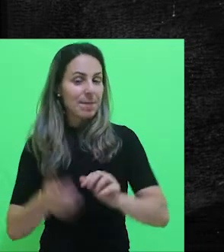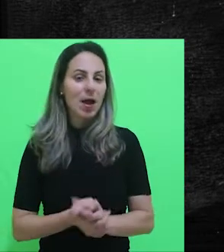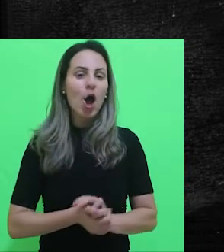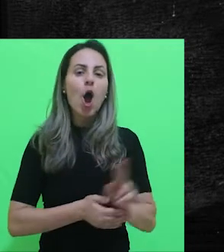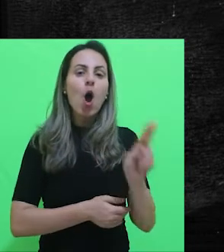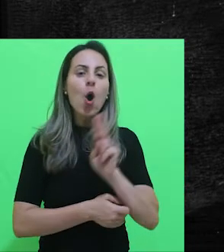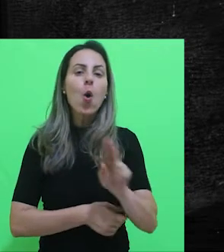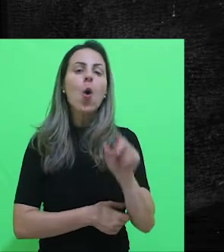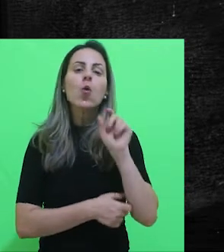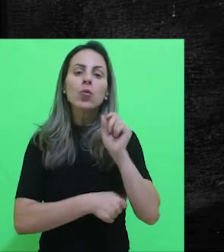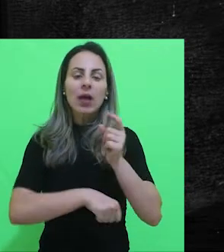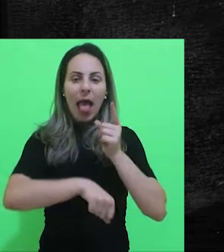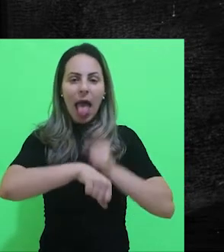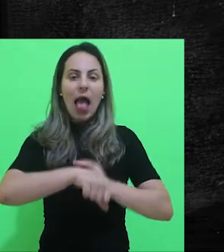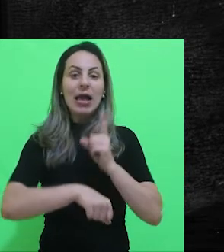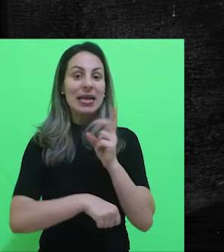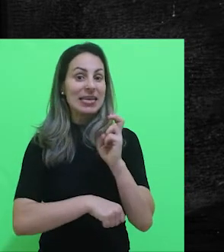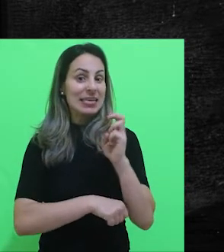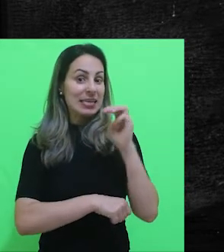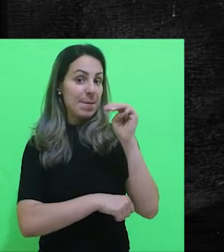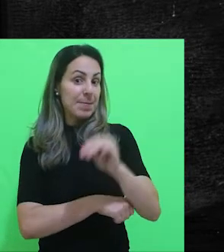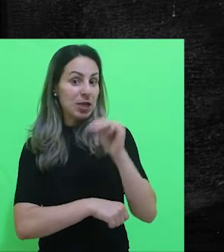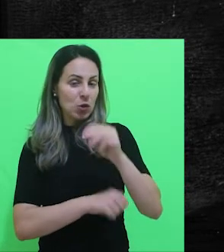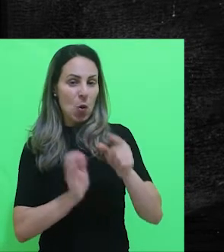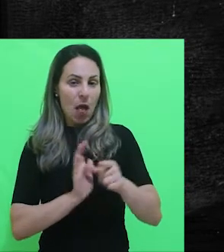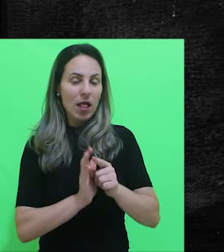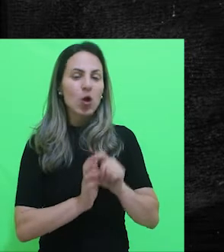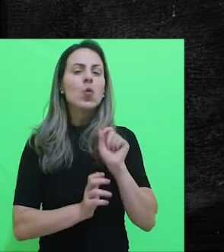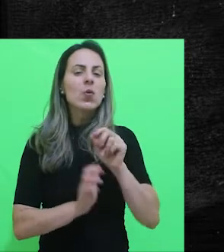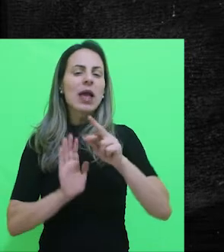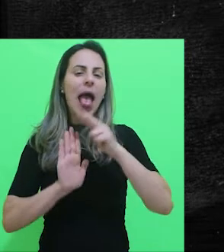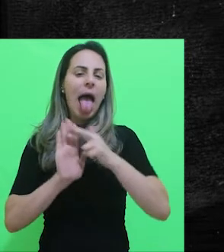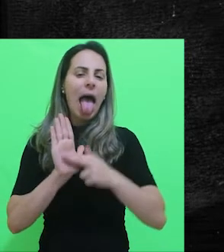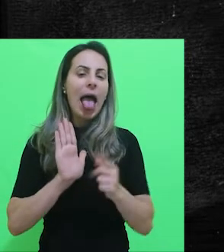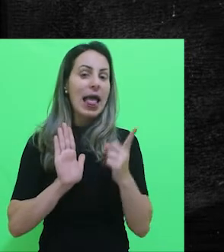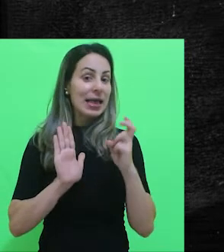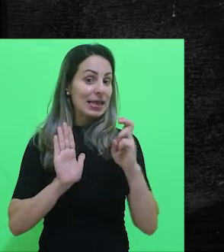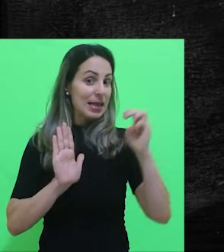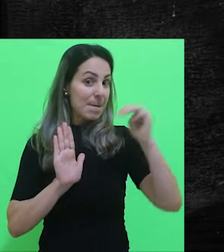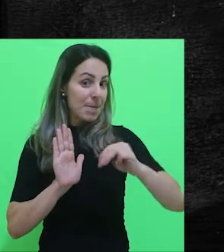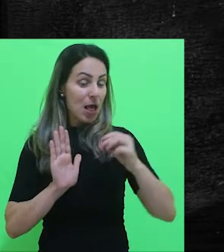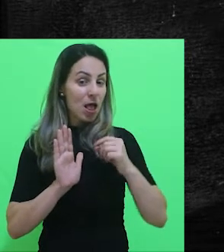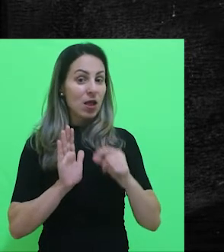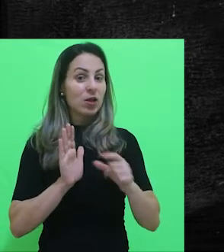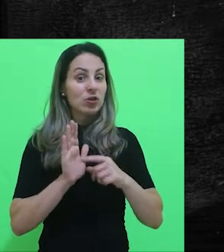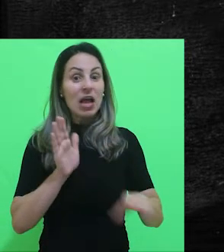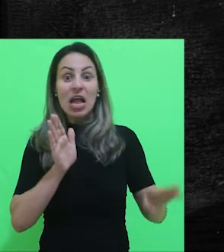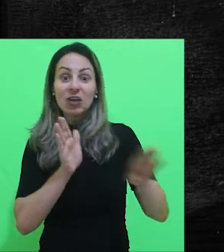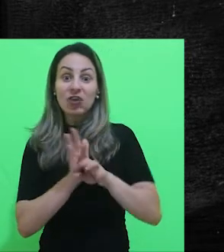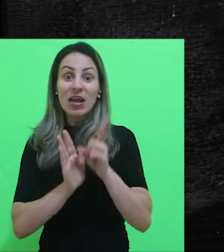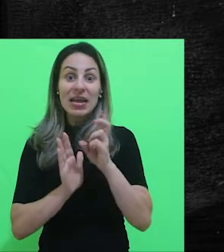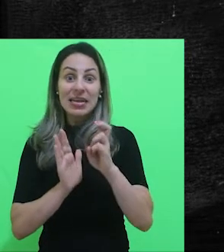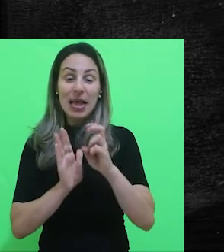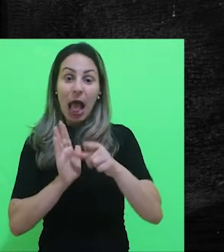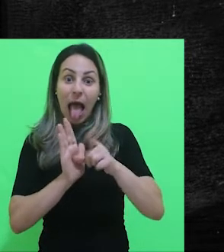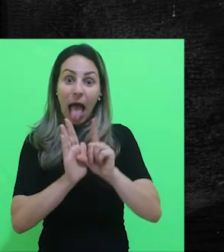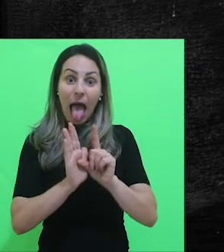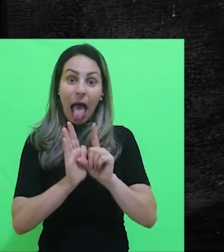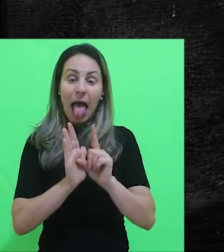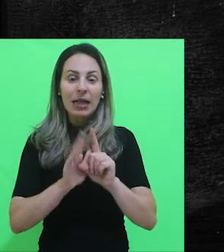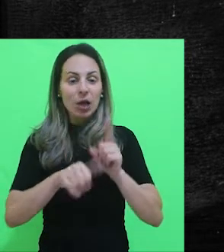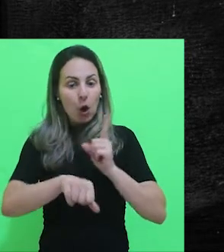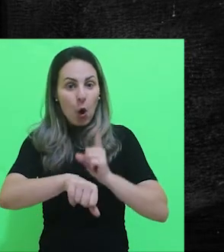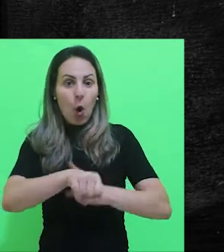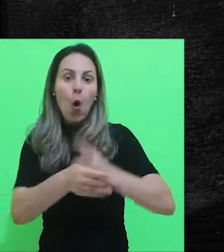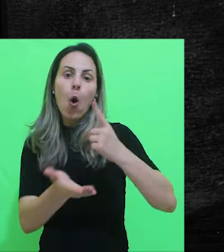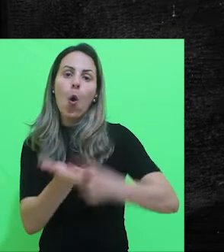Utilize a regra dos 15 minutos. O que é a regra dos 15 minutos? Chegue 15 minutos antes do